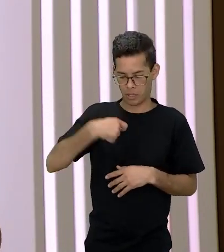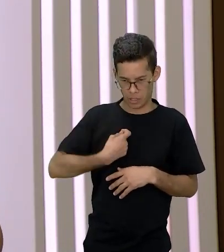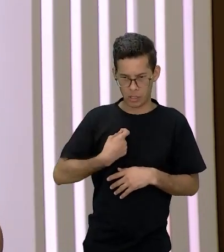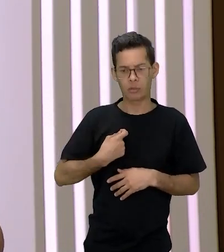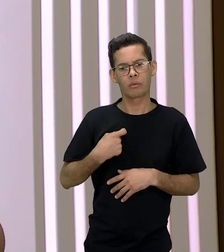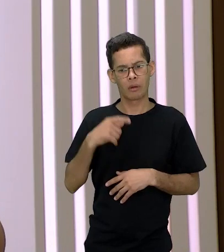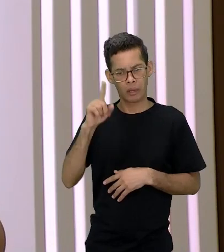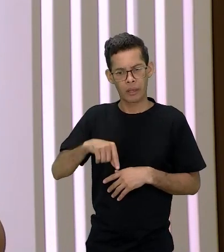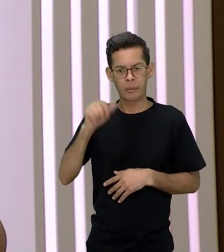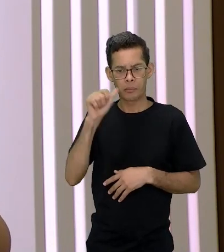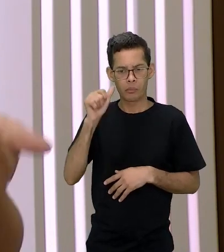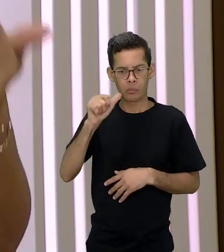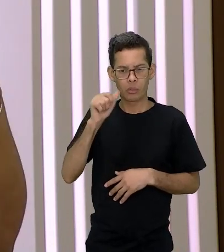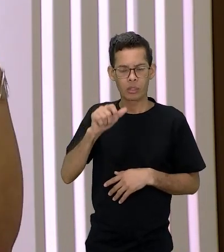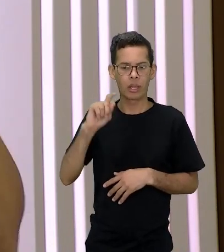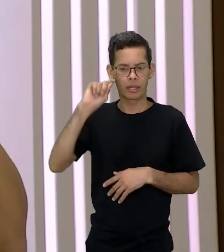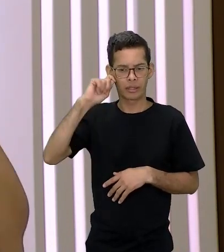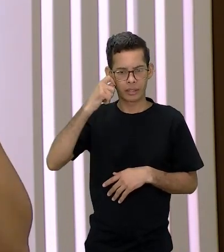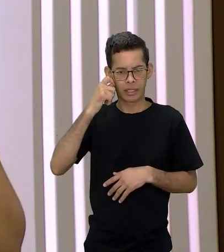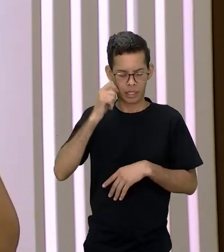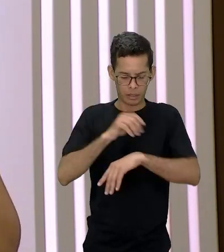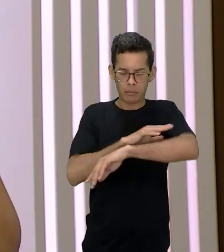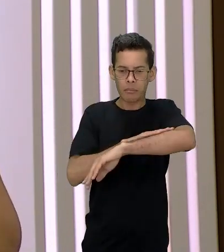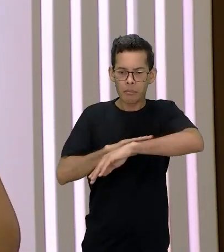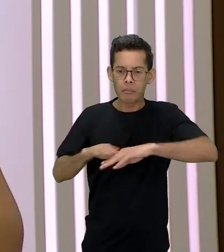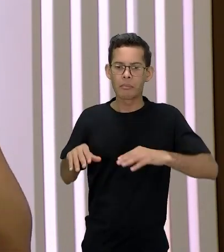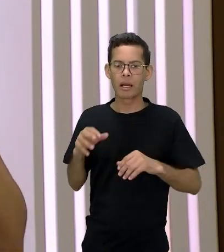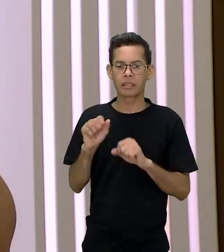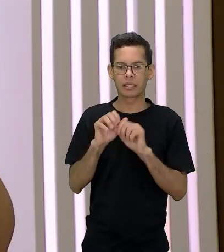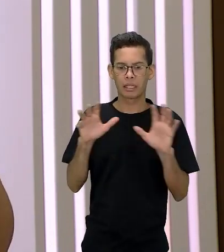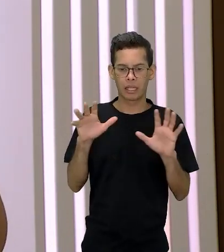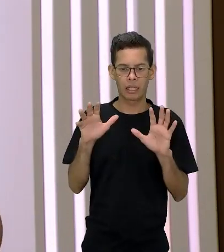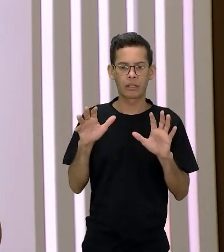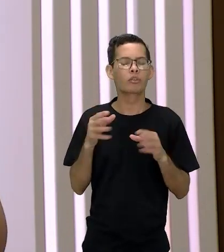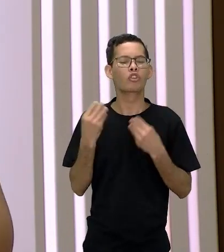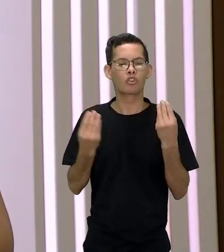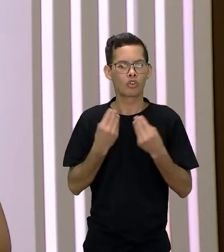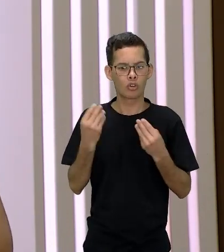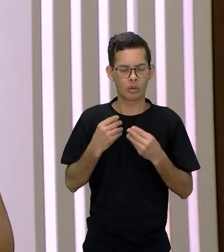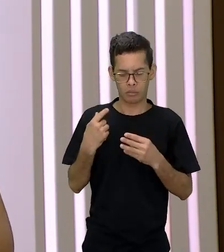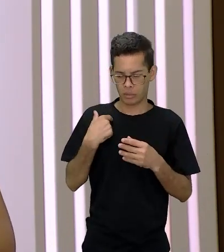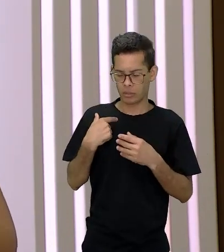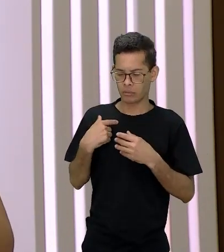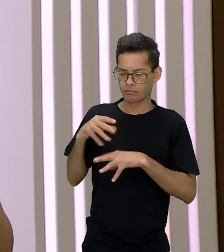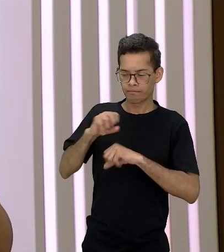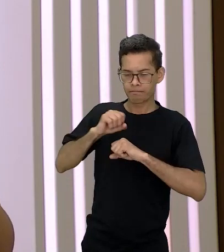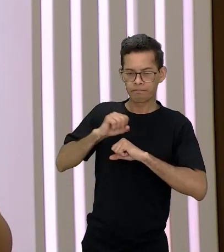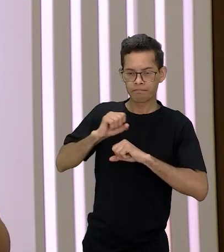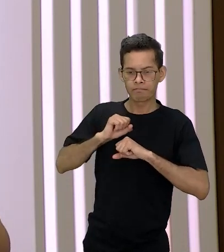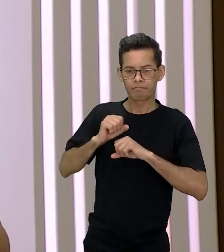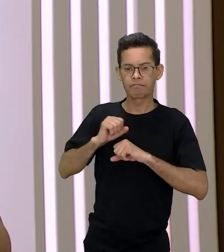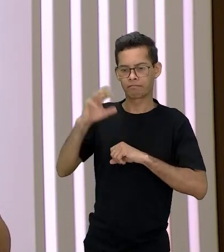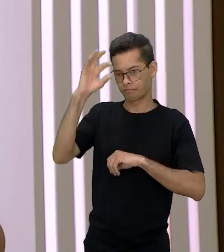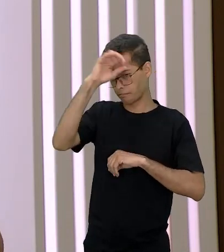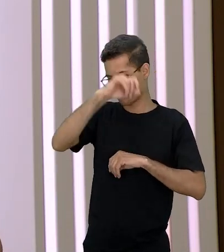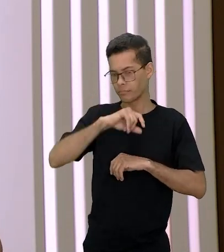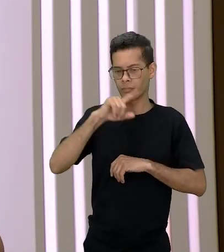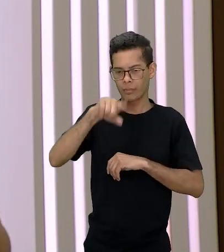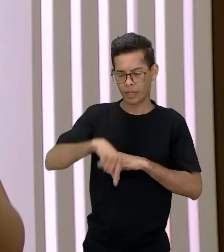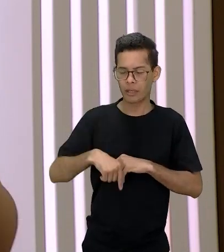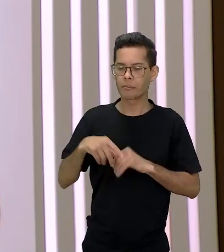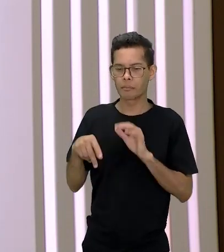sim, como uma mulher negra de pele clara, porque os meus elementos culturais, tudo que me forjou enquanto uma cidadã, são elementos da cultura